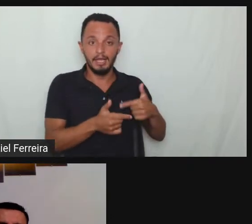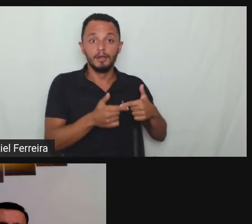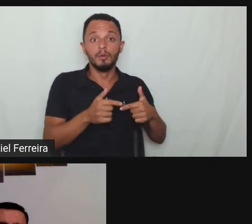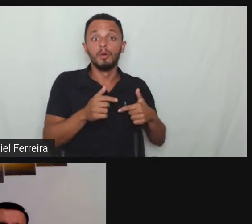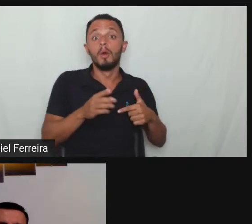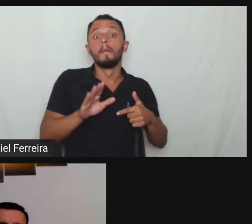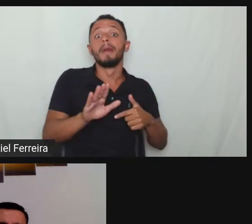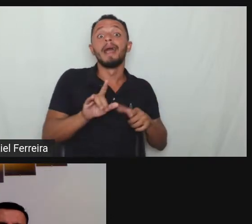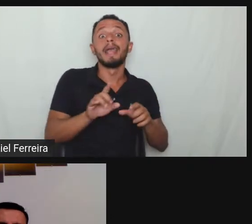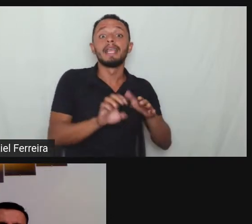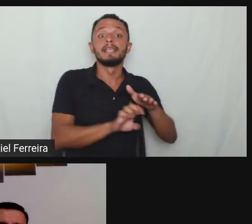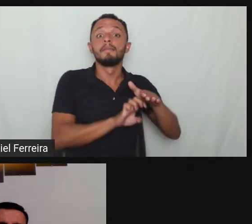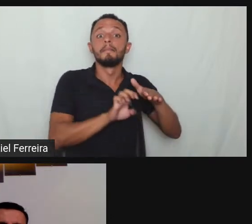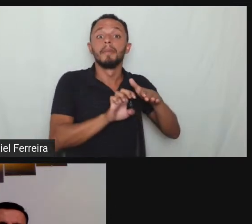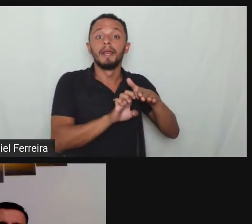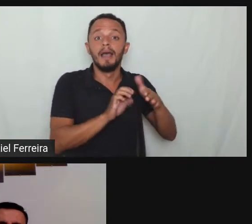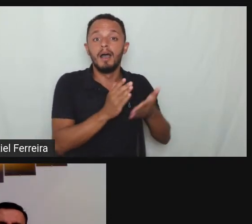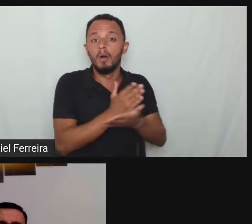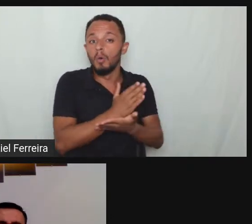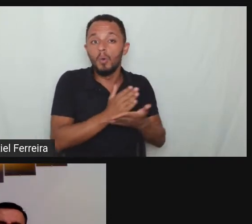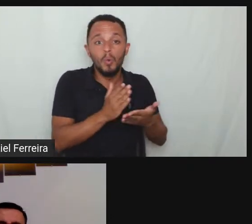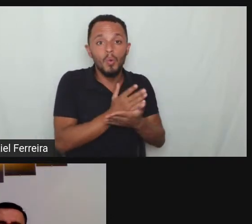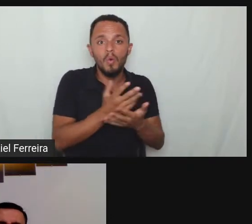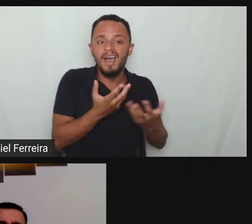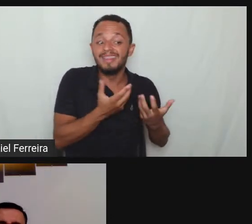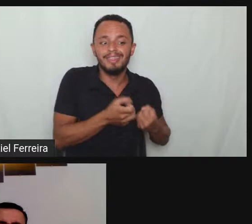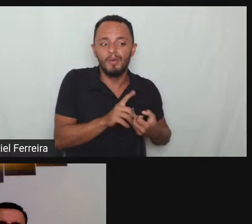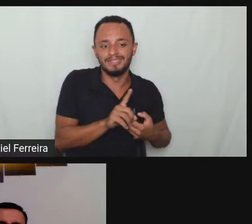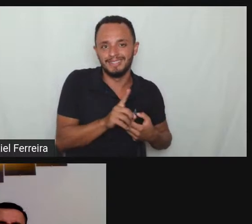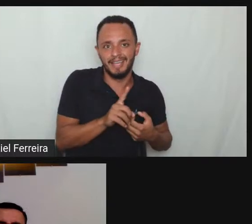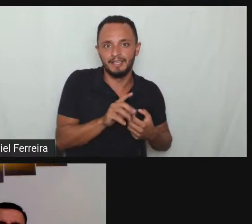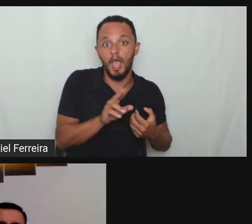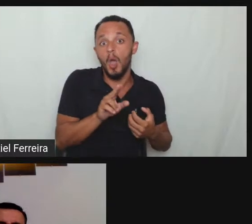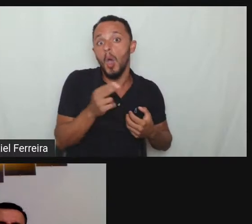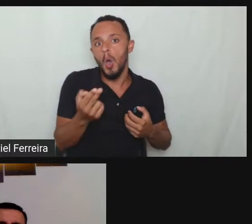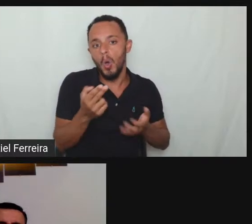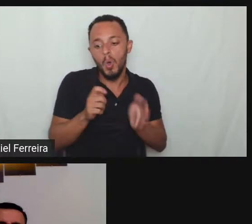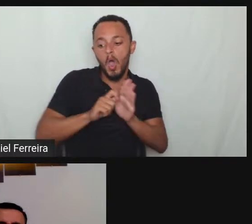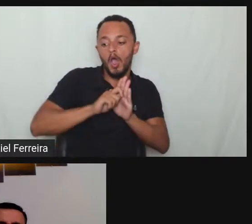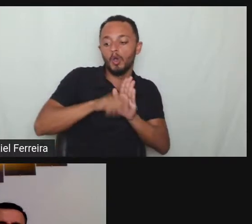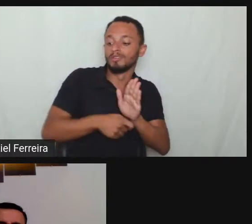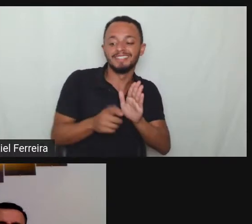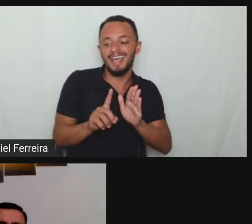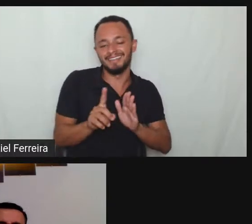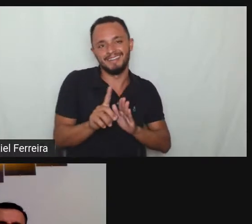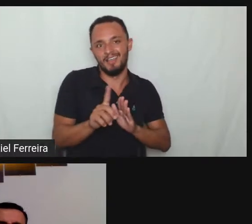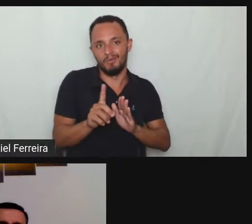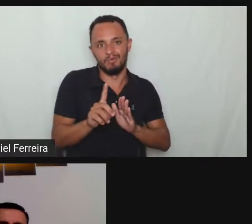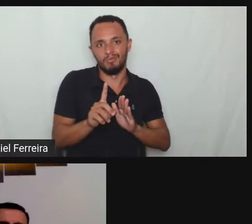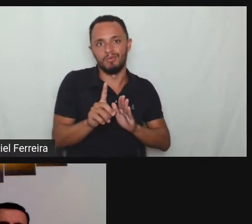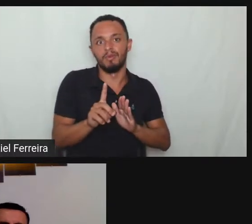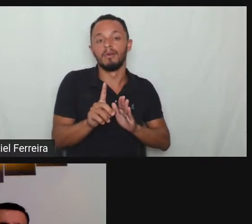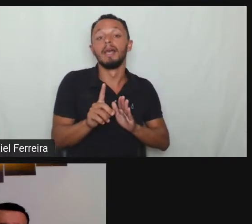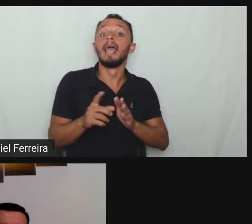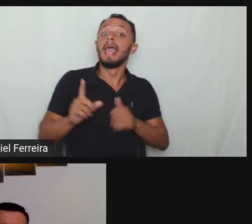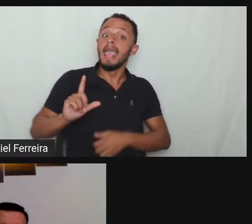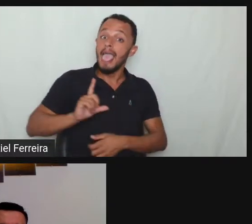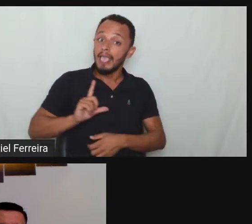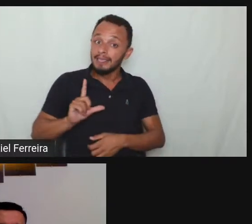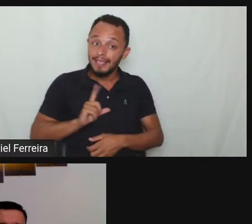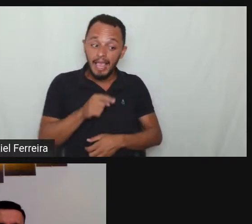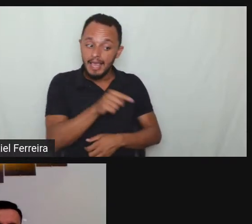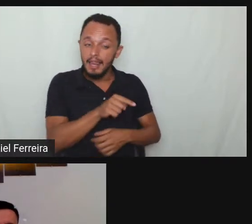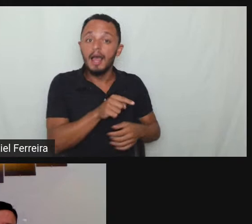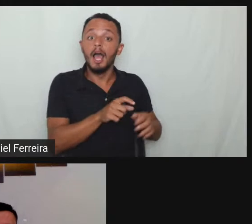lei de cotas ela também tá sujeita a algumas sanções e tem algumas obrigações né as empresas tem mais de 100